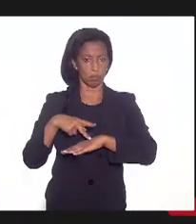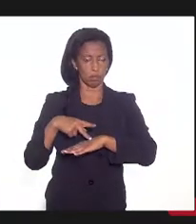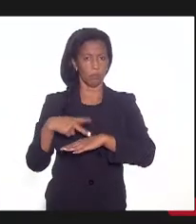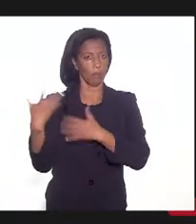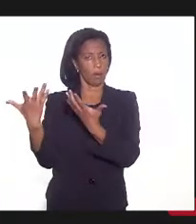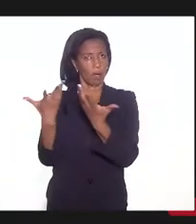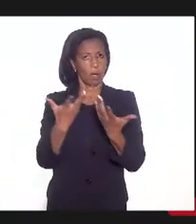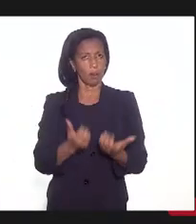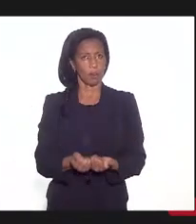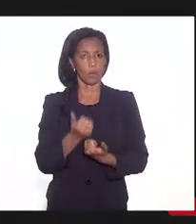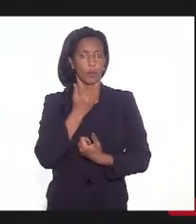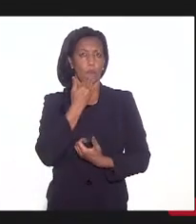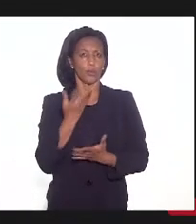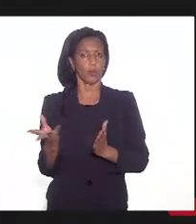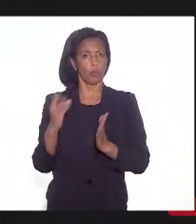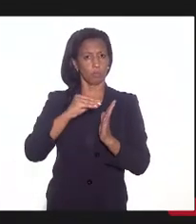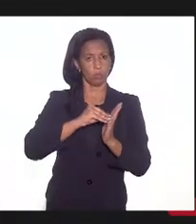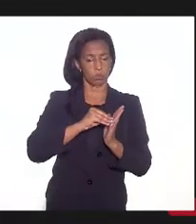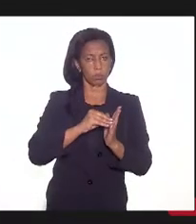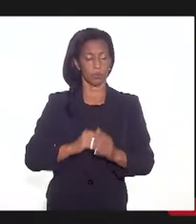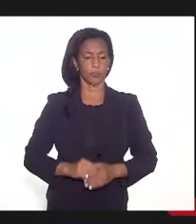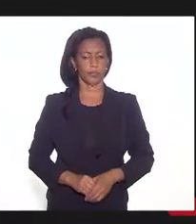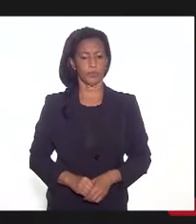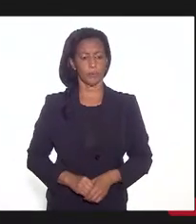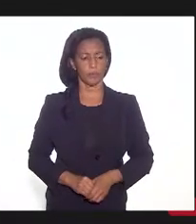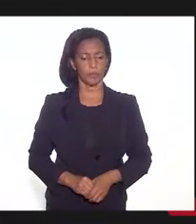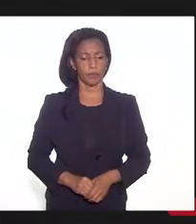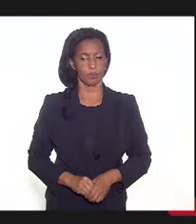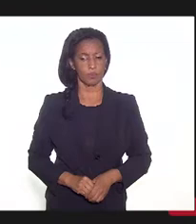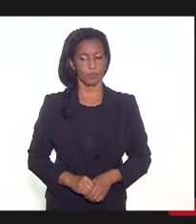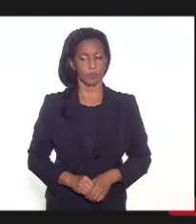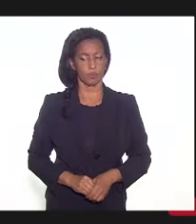aceitou o pedido de adesão. Então,